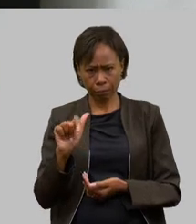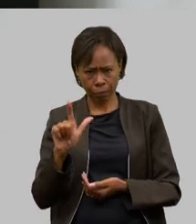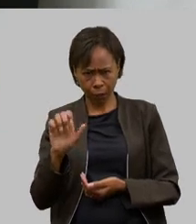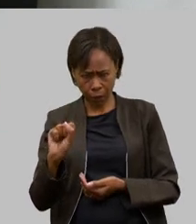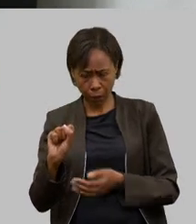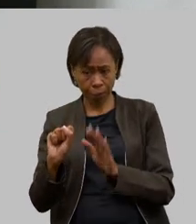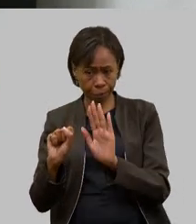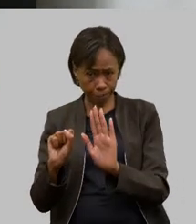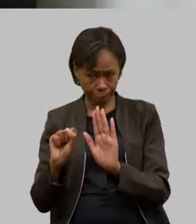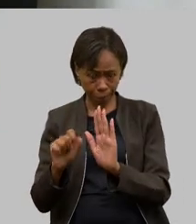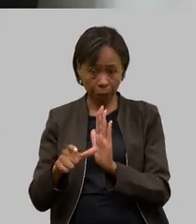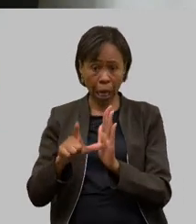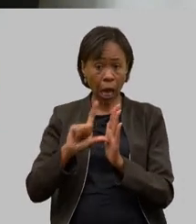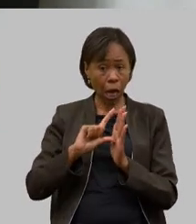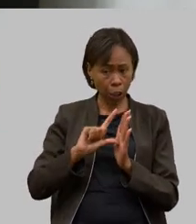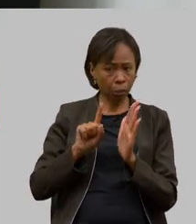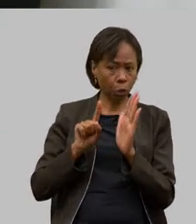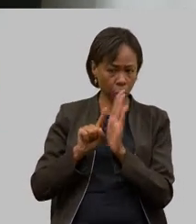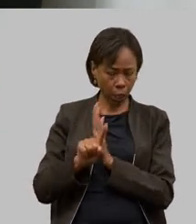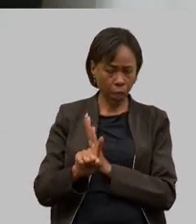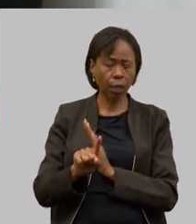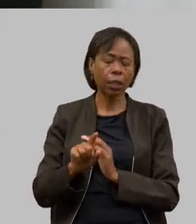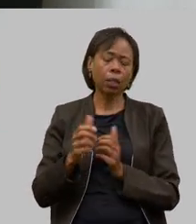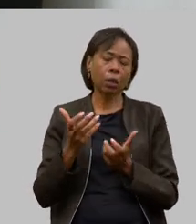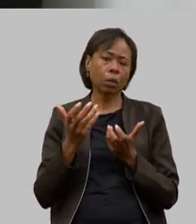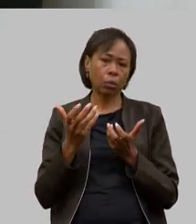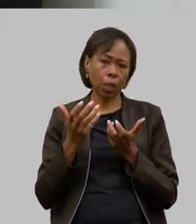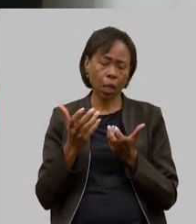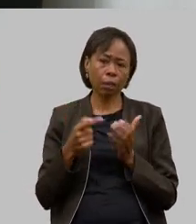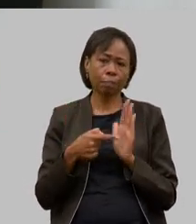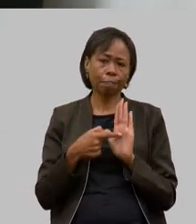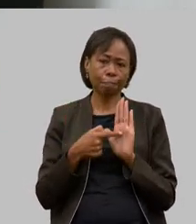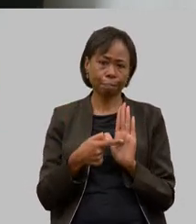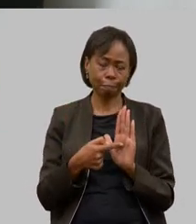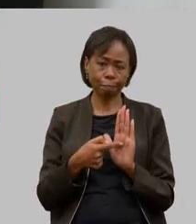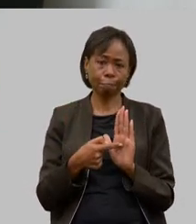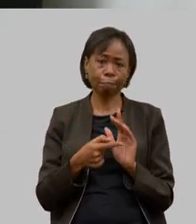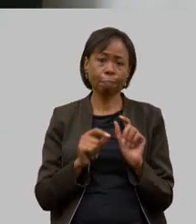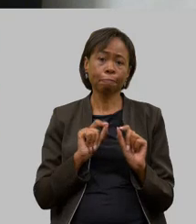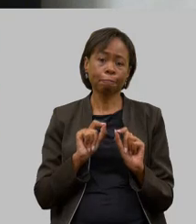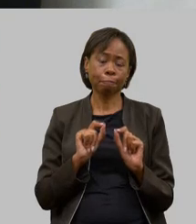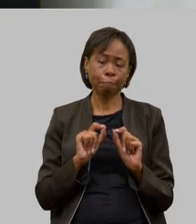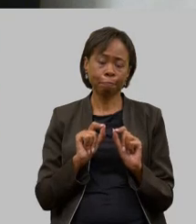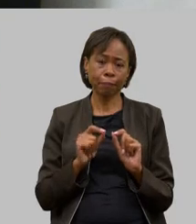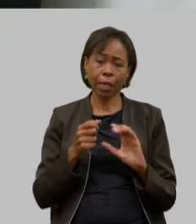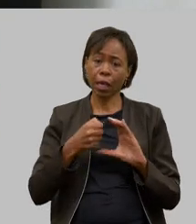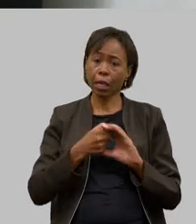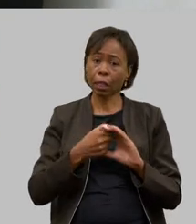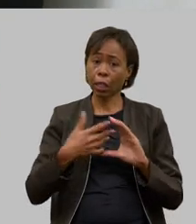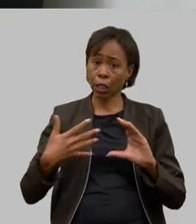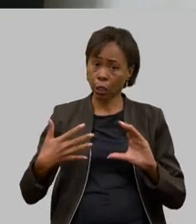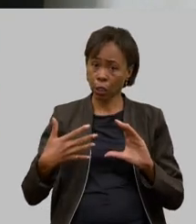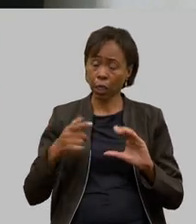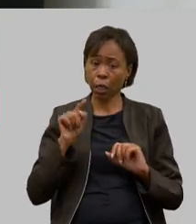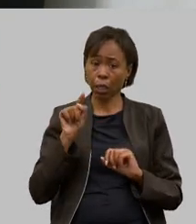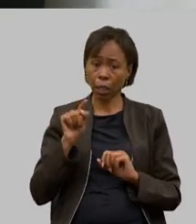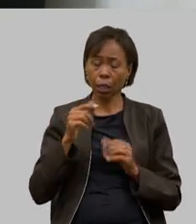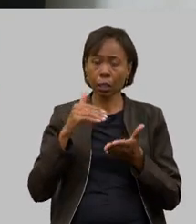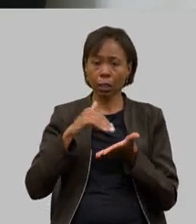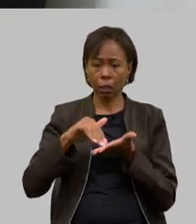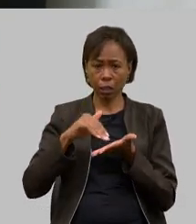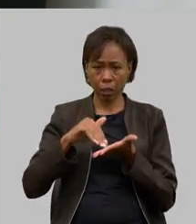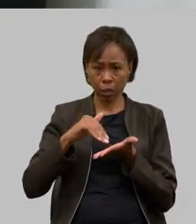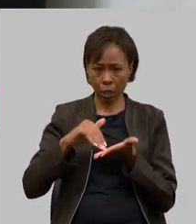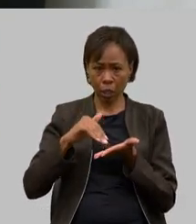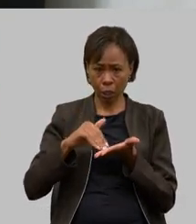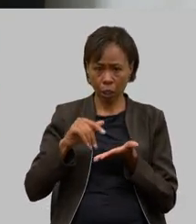pergunta só para você eu gostaria de deixar registrado aqui a característica da secretaria que você